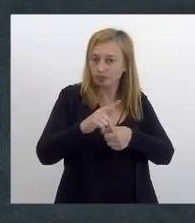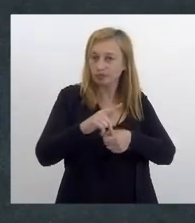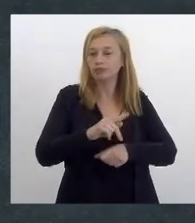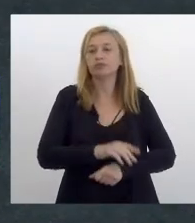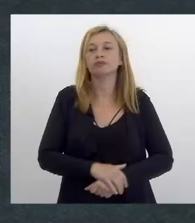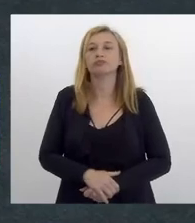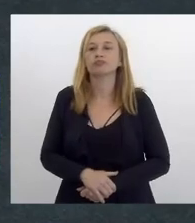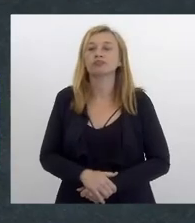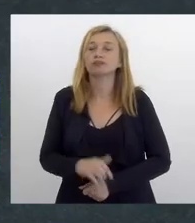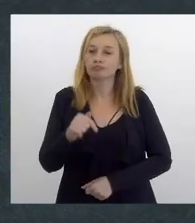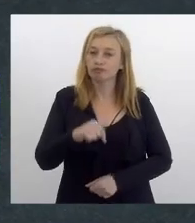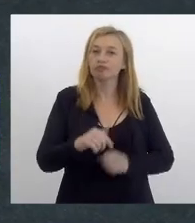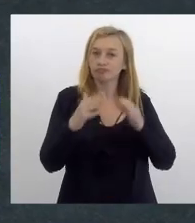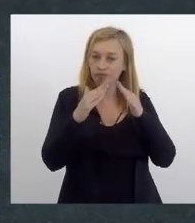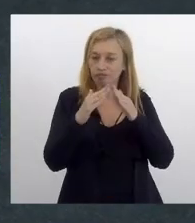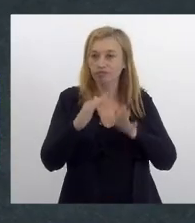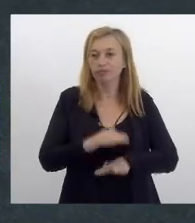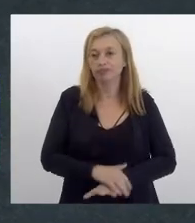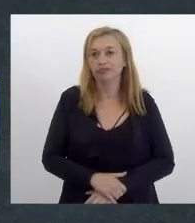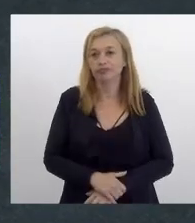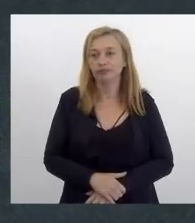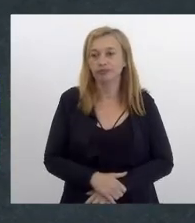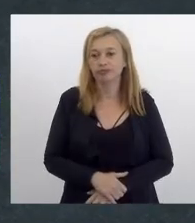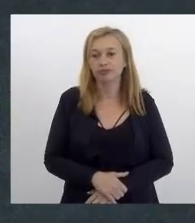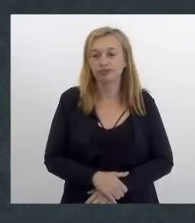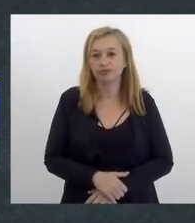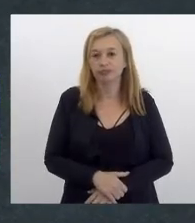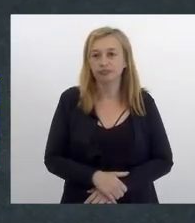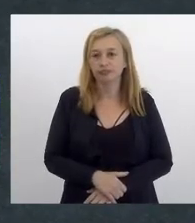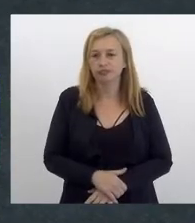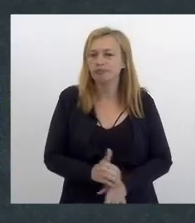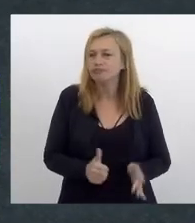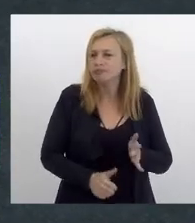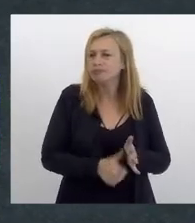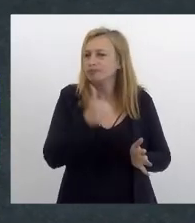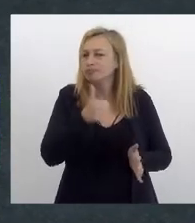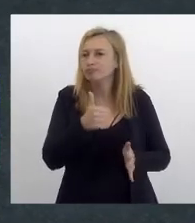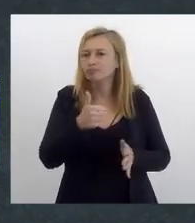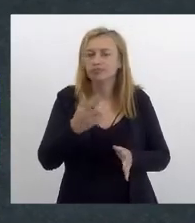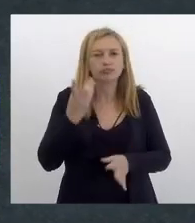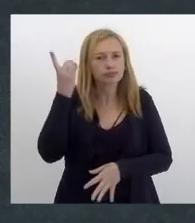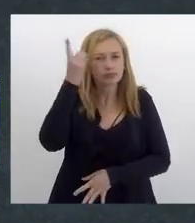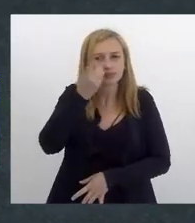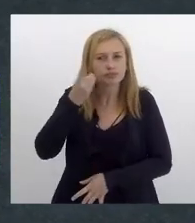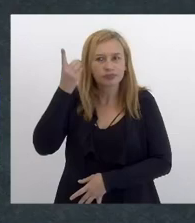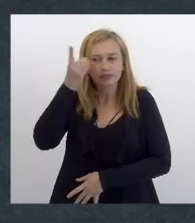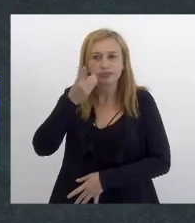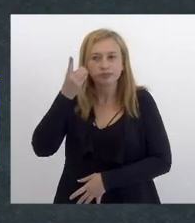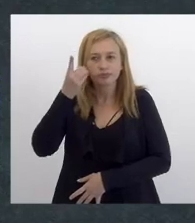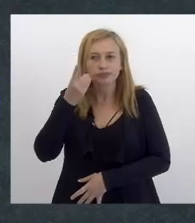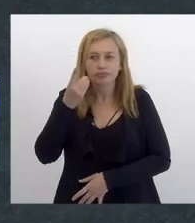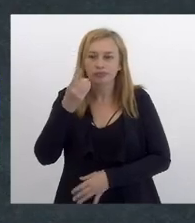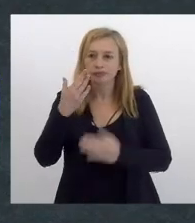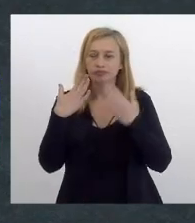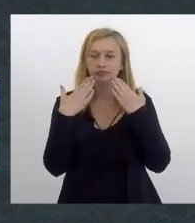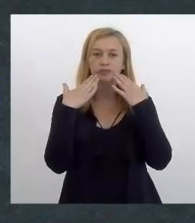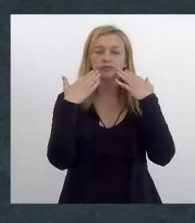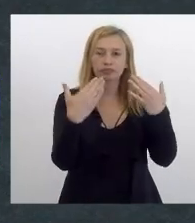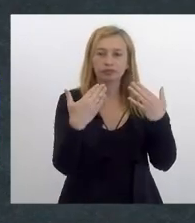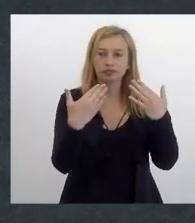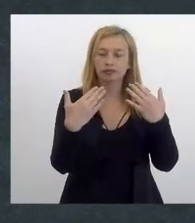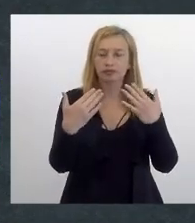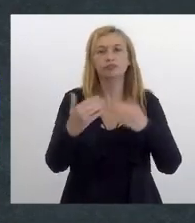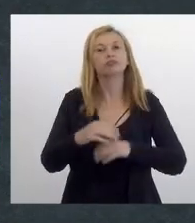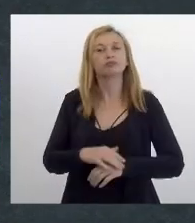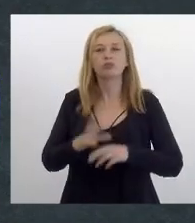aqui na casa. Uma das primeiras deputadas a fazer uma audiência pública, uma